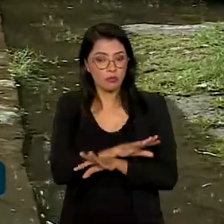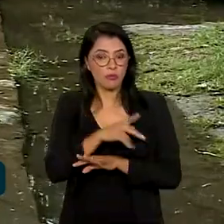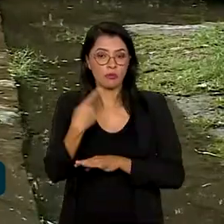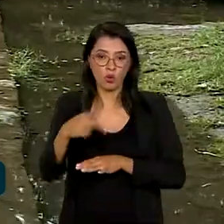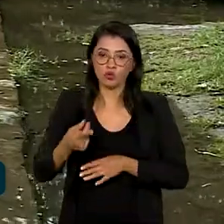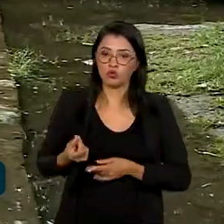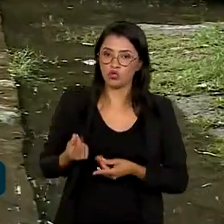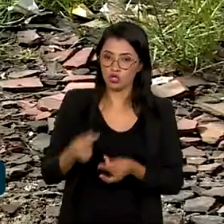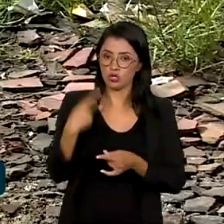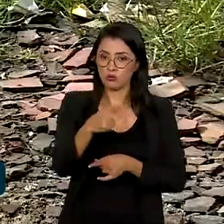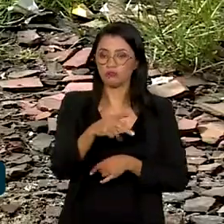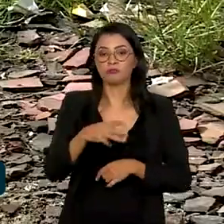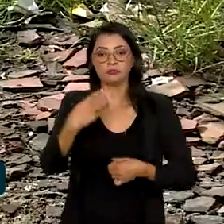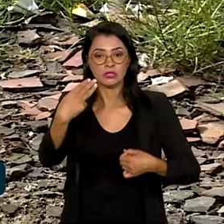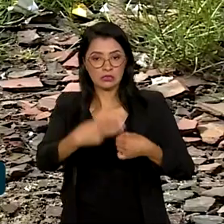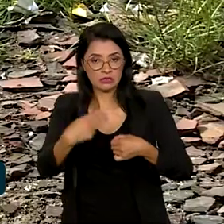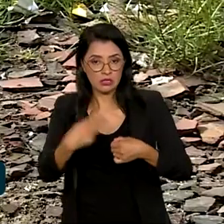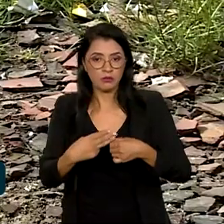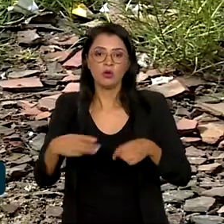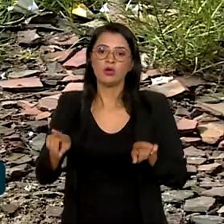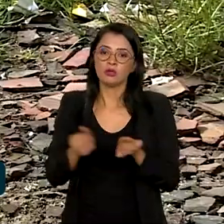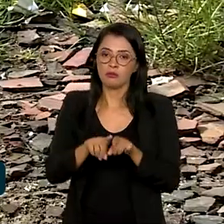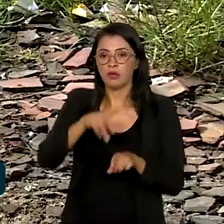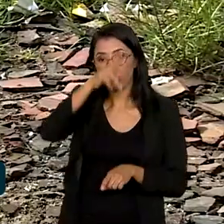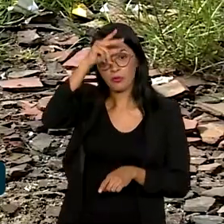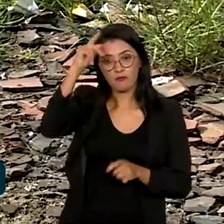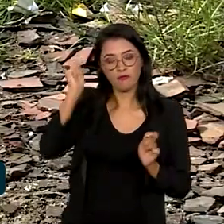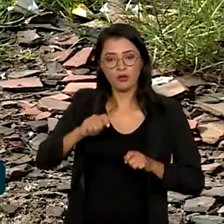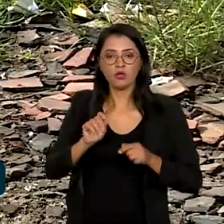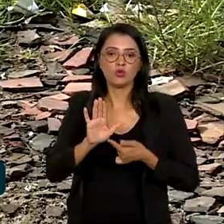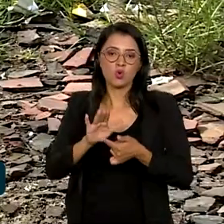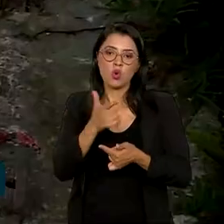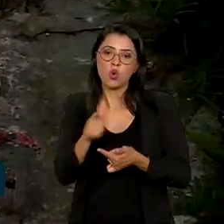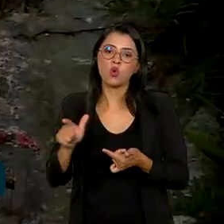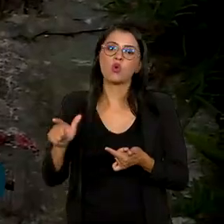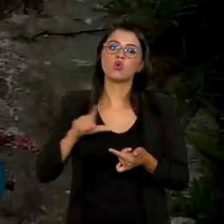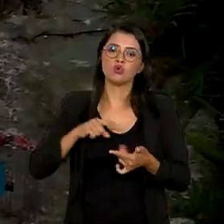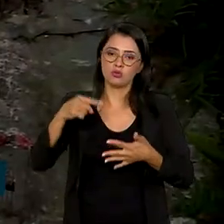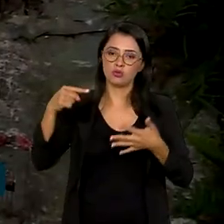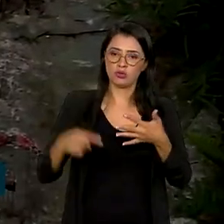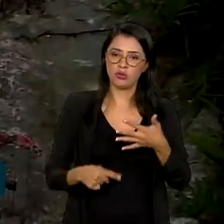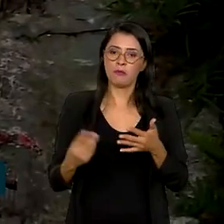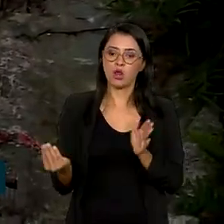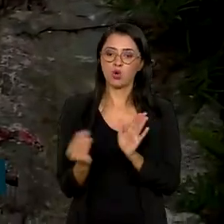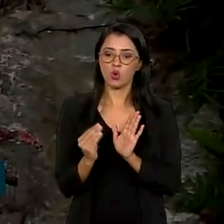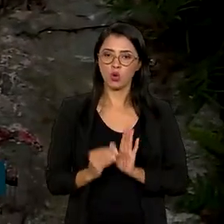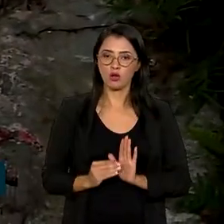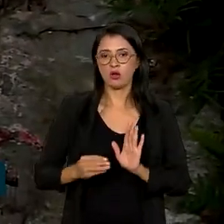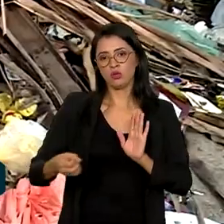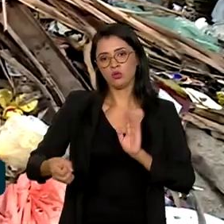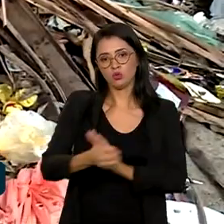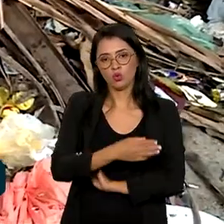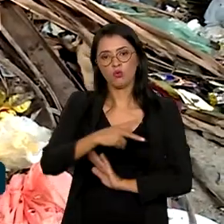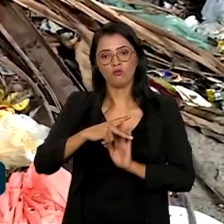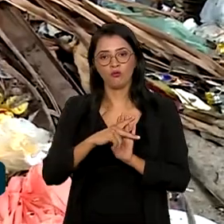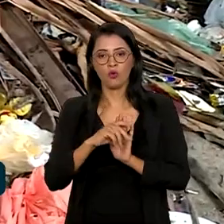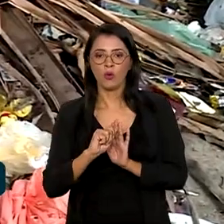municípios paraibanos, os prefeitos também podem indicar outras obras para serem incluídas no novo PAC.